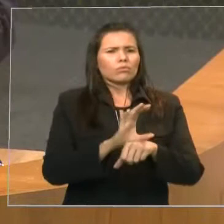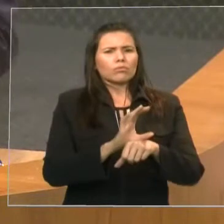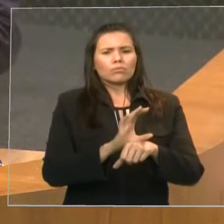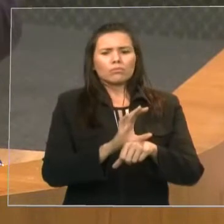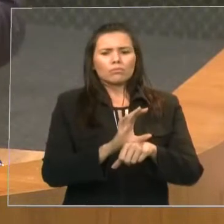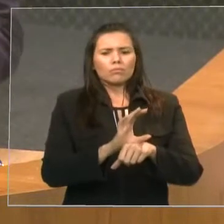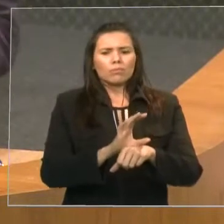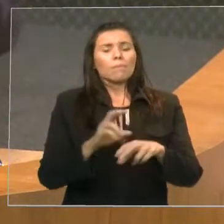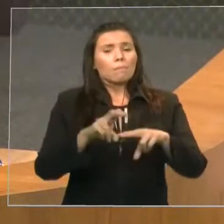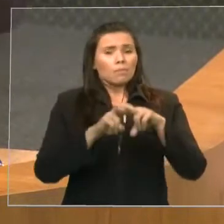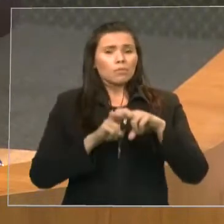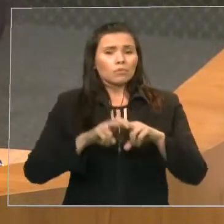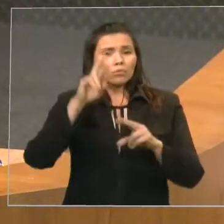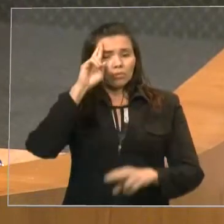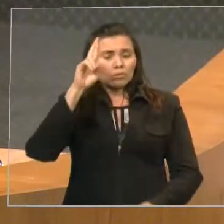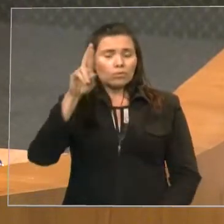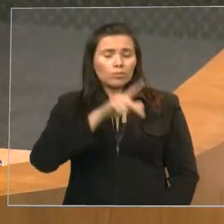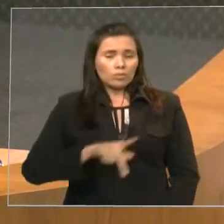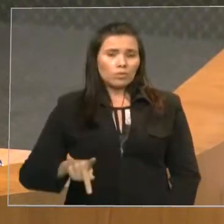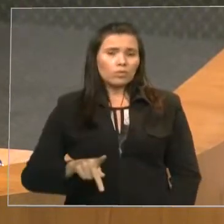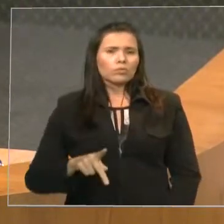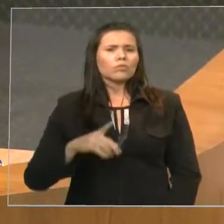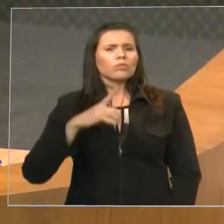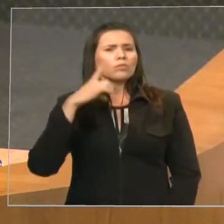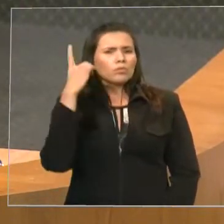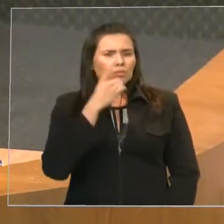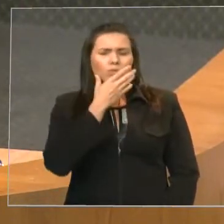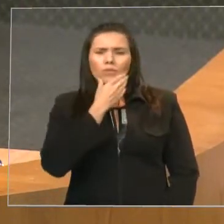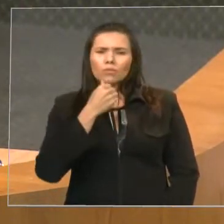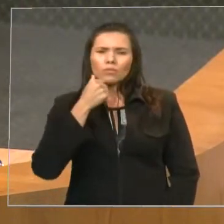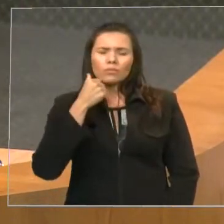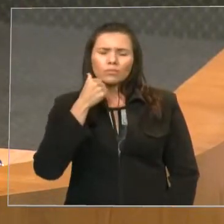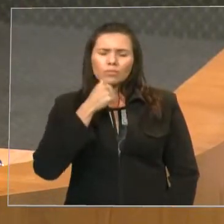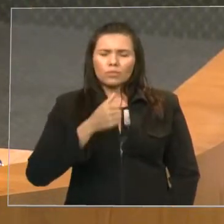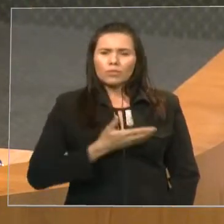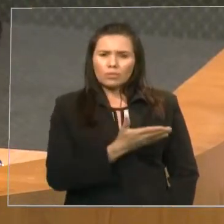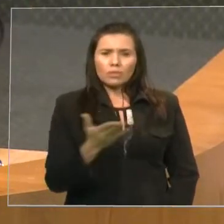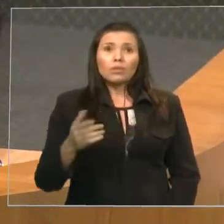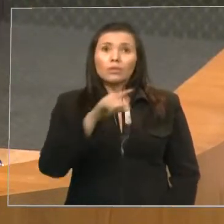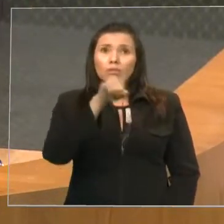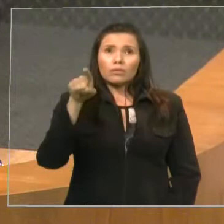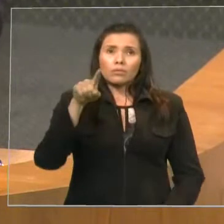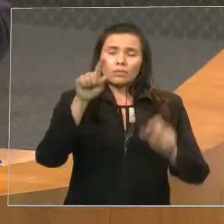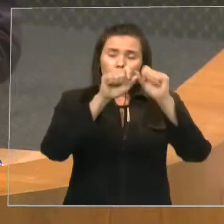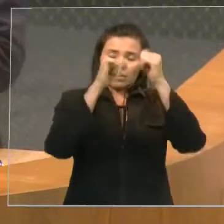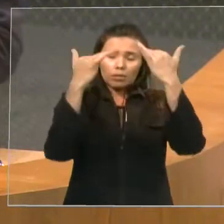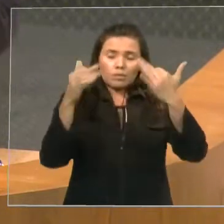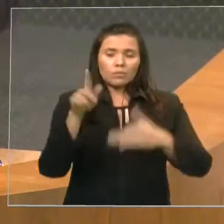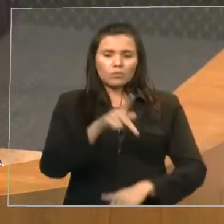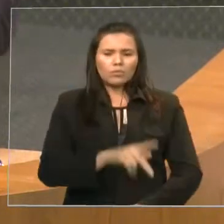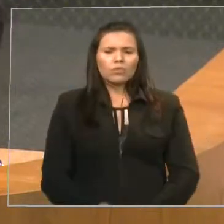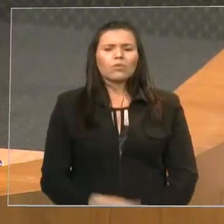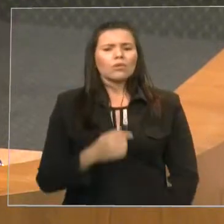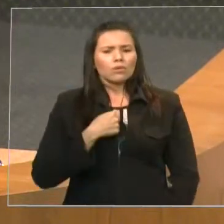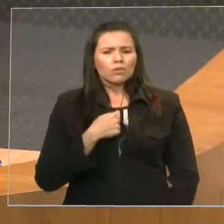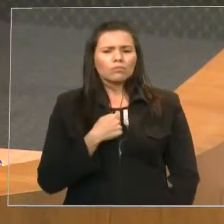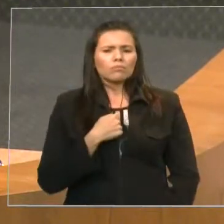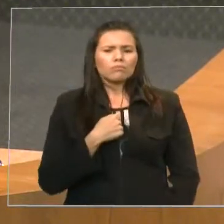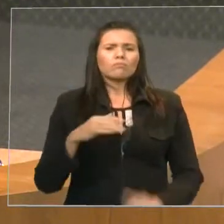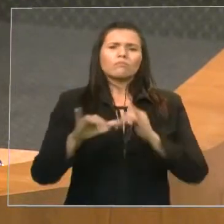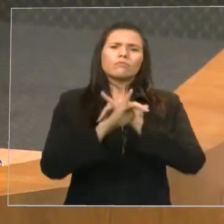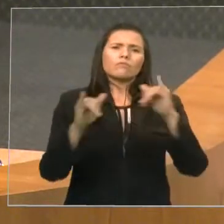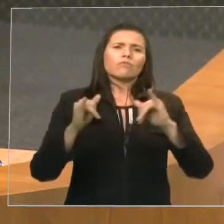senhoras e senhores deputados, deputadas, professores que estão na galeria, já estamos aqui colocando à disposição o Partido Verde,